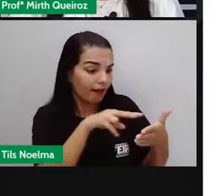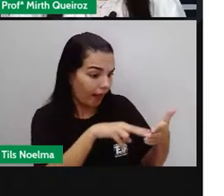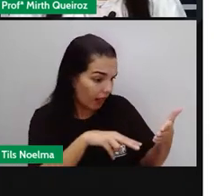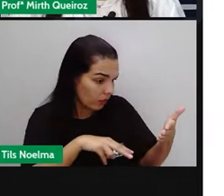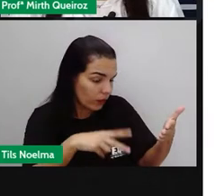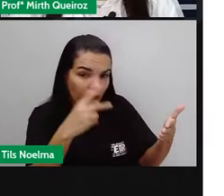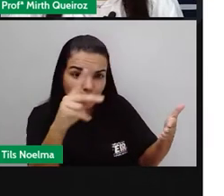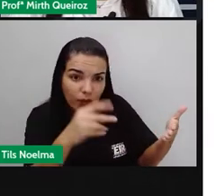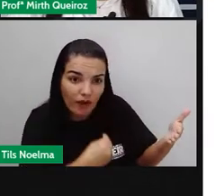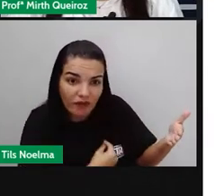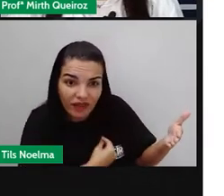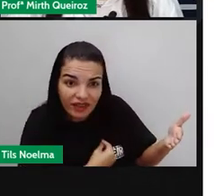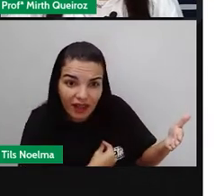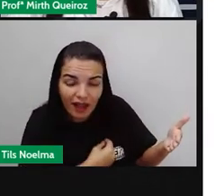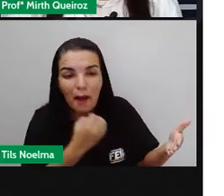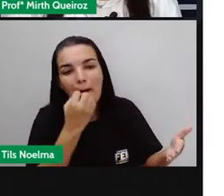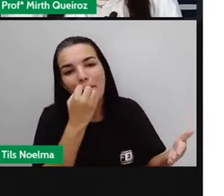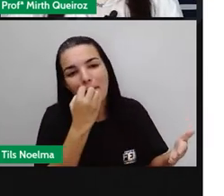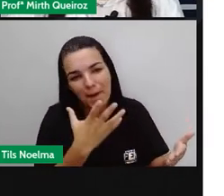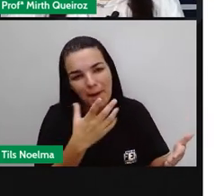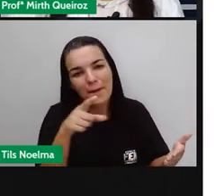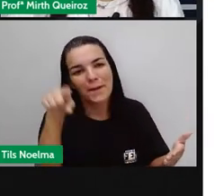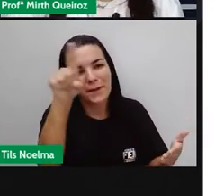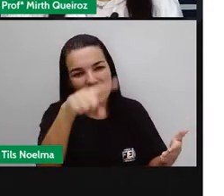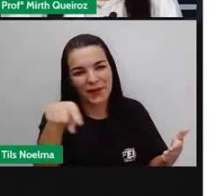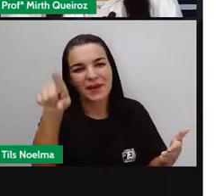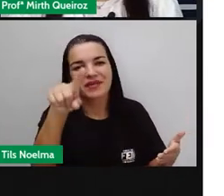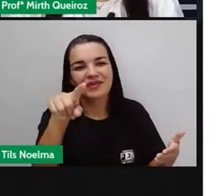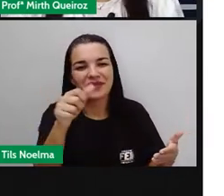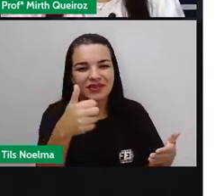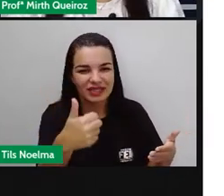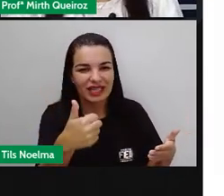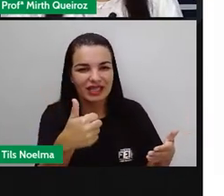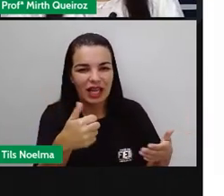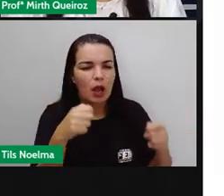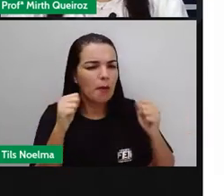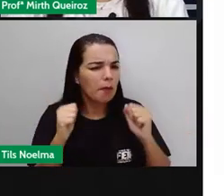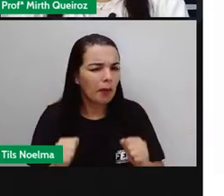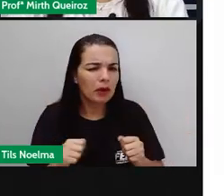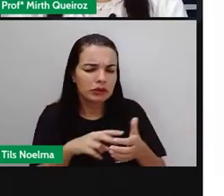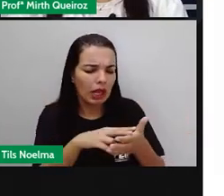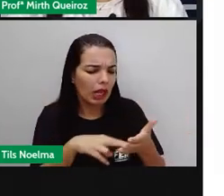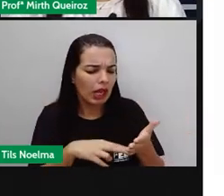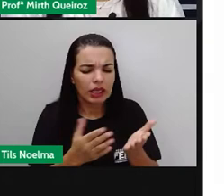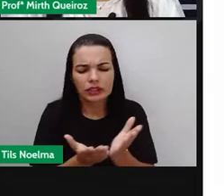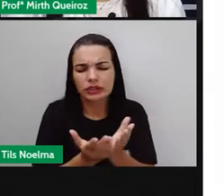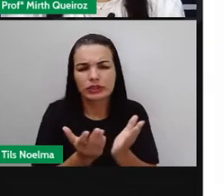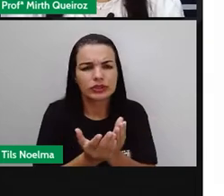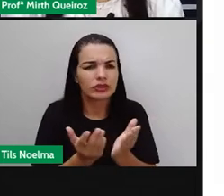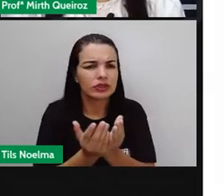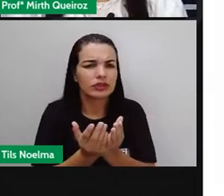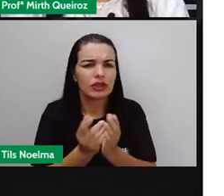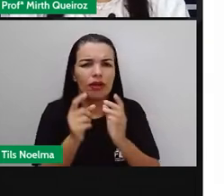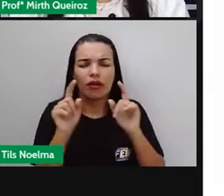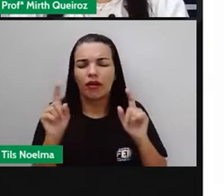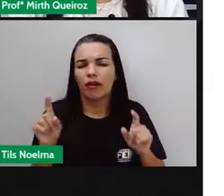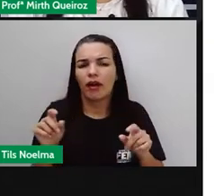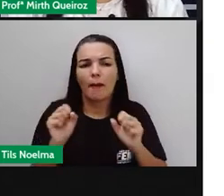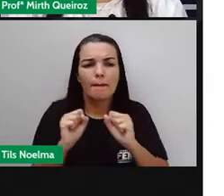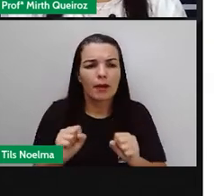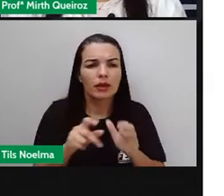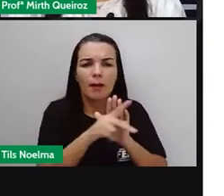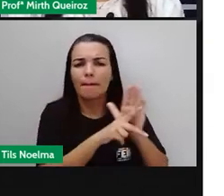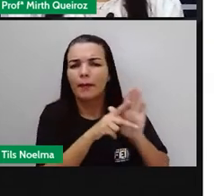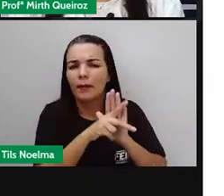ler muito difícil. Se você gosta de contos de fadas, ler um conto de fadas. Se gosta de poesia, ler poesia. Se gosta de